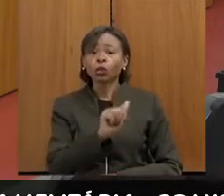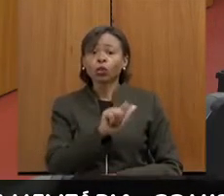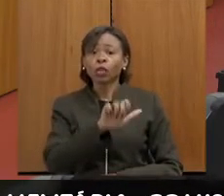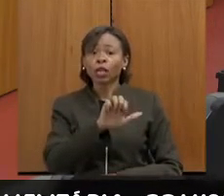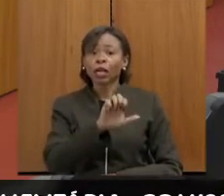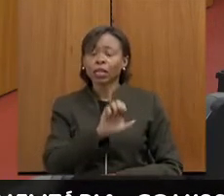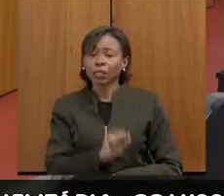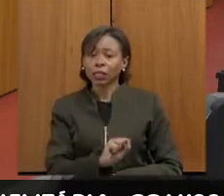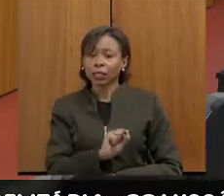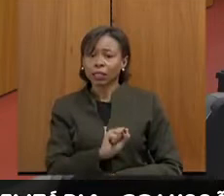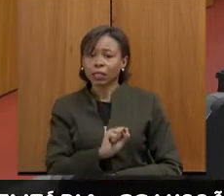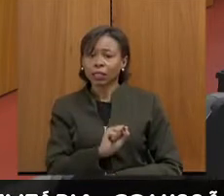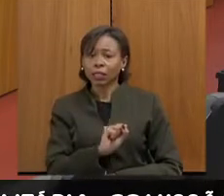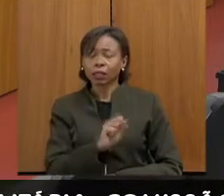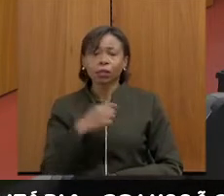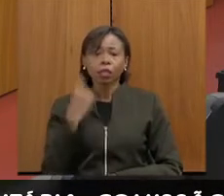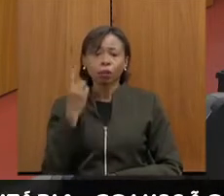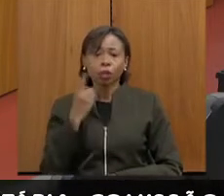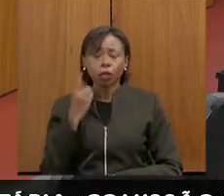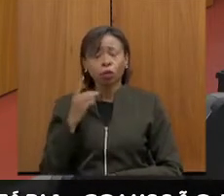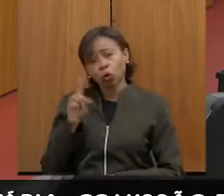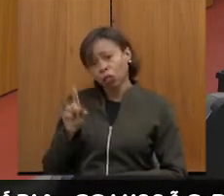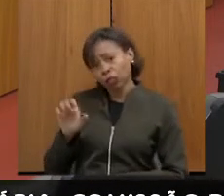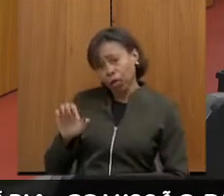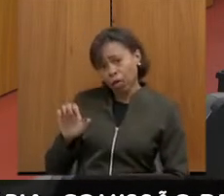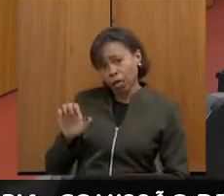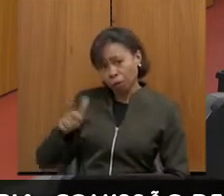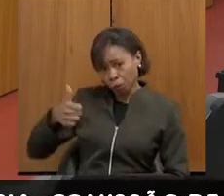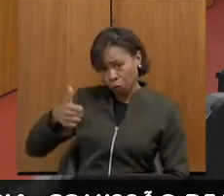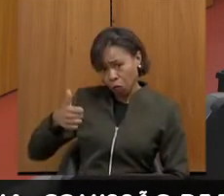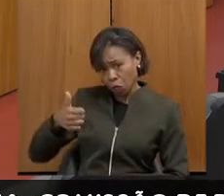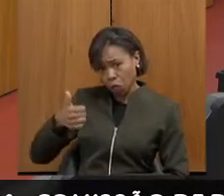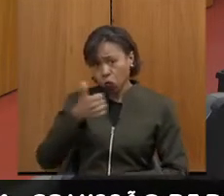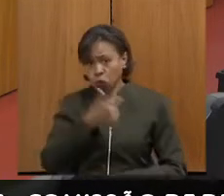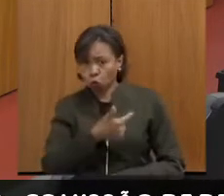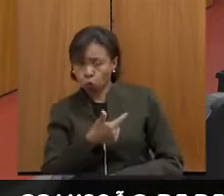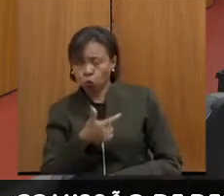Zé Reis, você pode ficar à vontade, se quiser falar agora ou depois do André, você que escolhe.